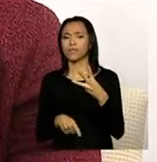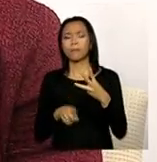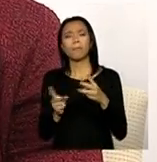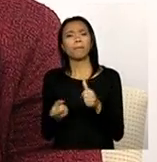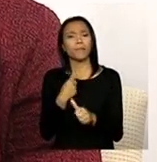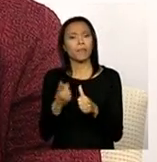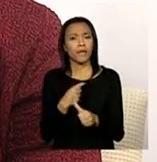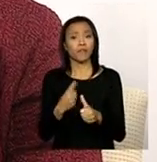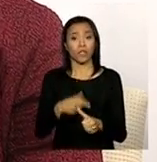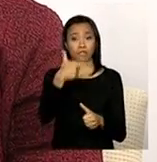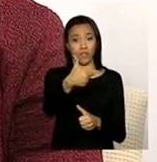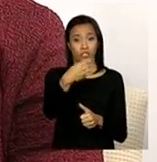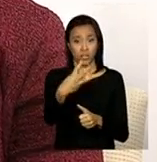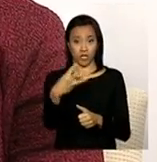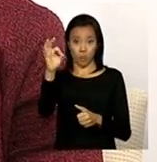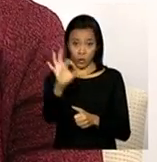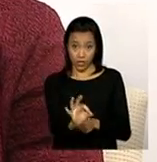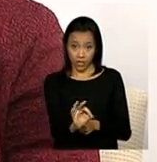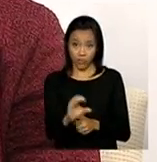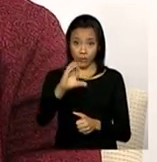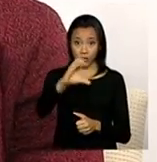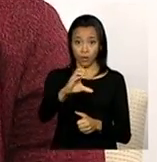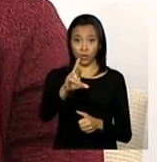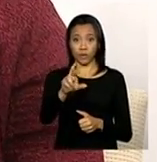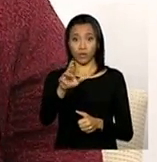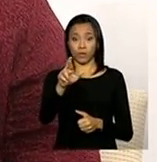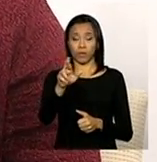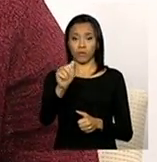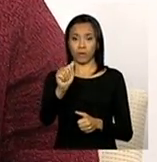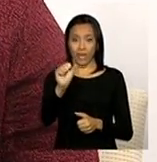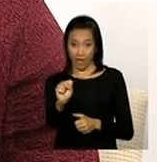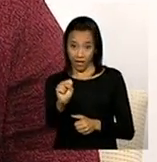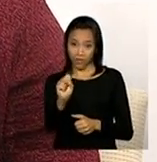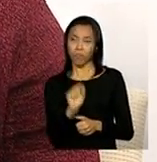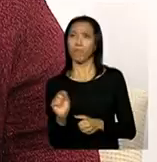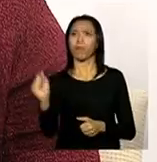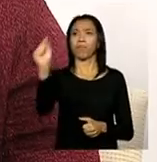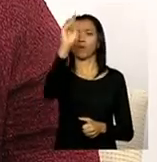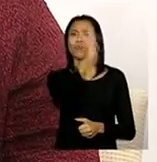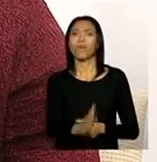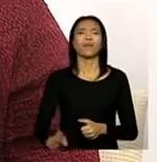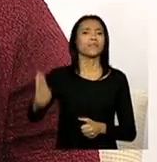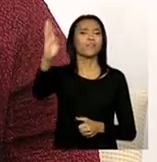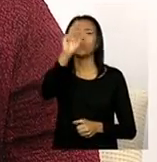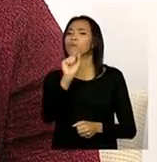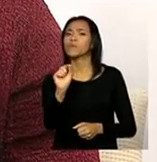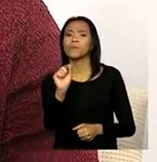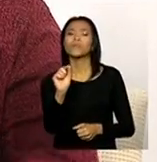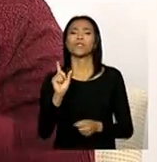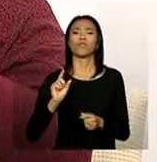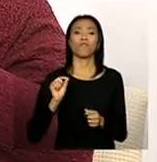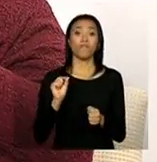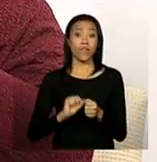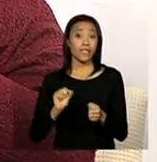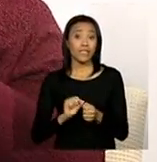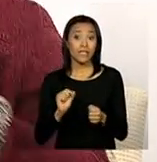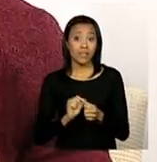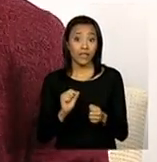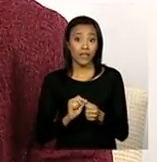23% dos CRAS no Brasil inteiro que estão fazendo papel de